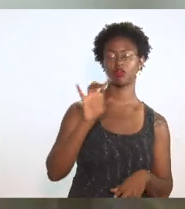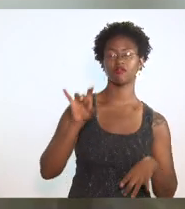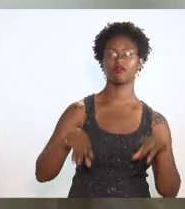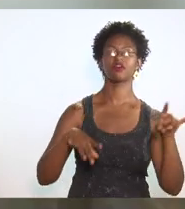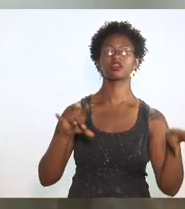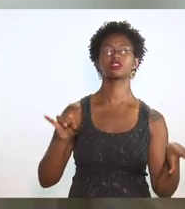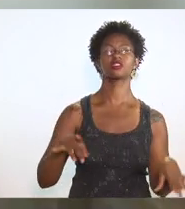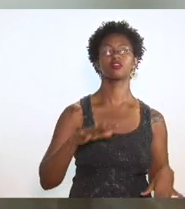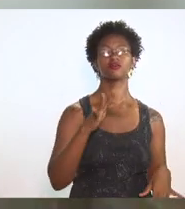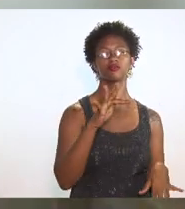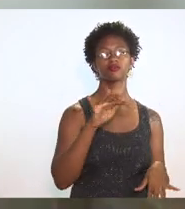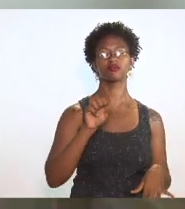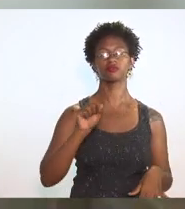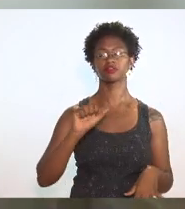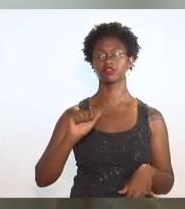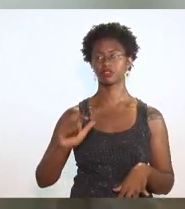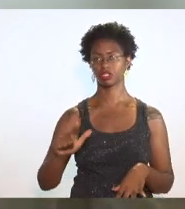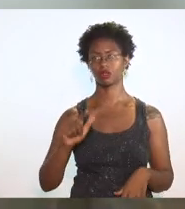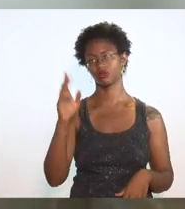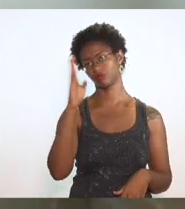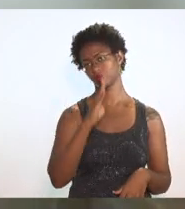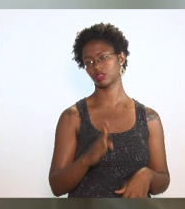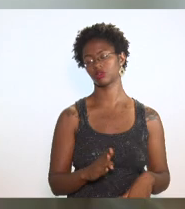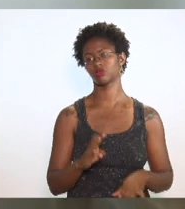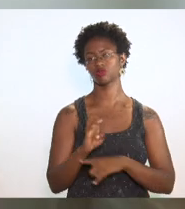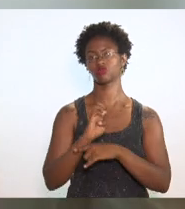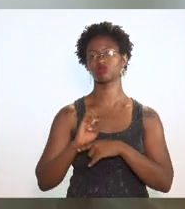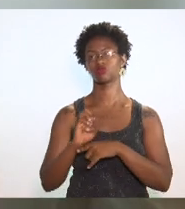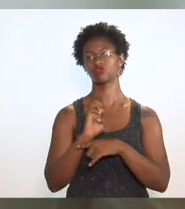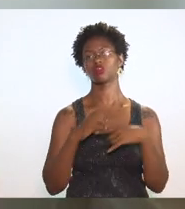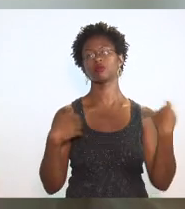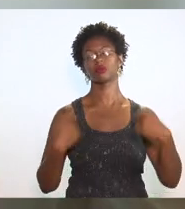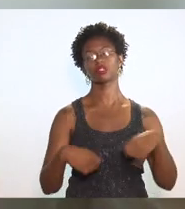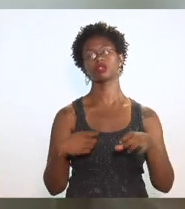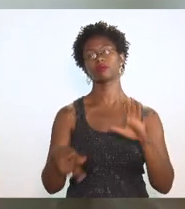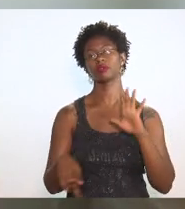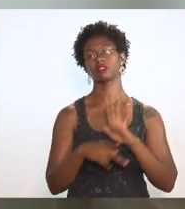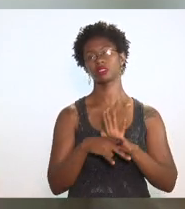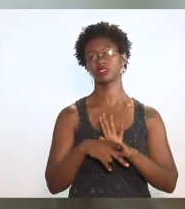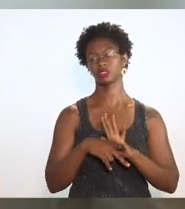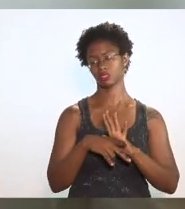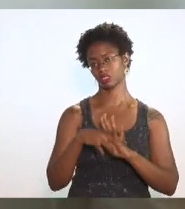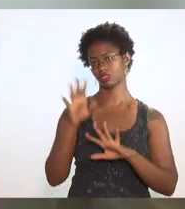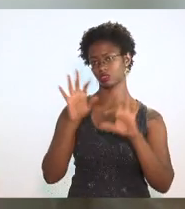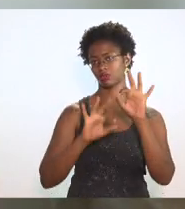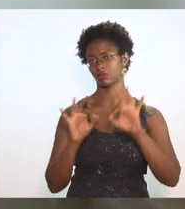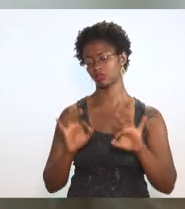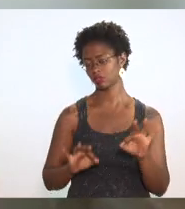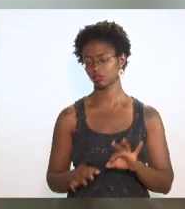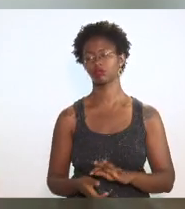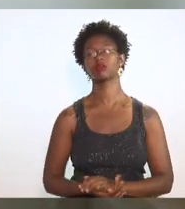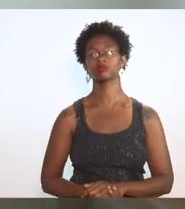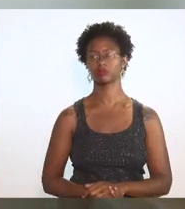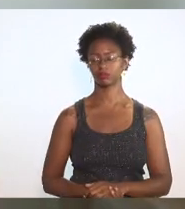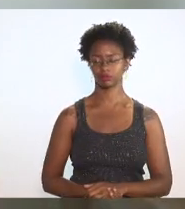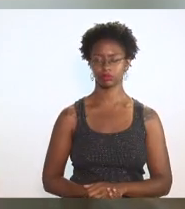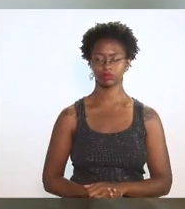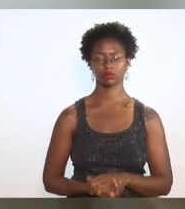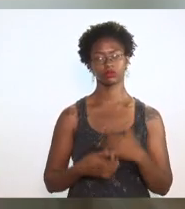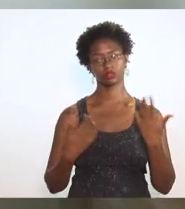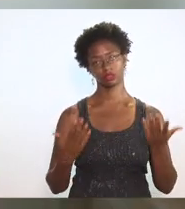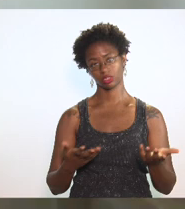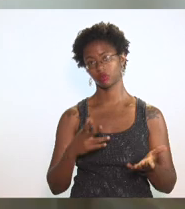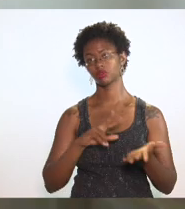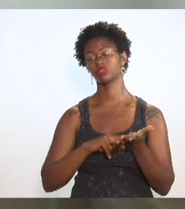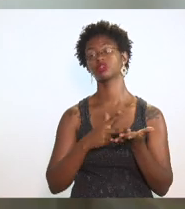que os Estados façam parte desse programa e criem matriz insumos-produtos. Então, só quer dizer